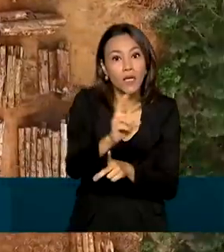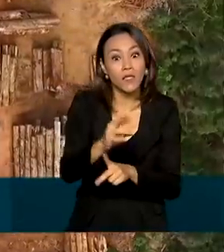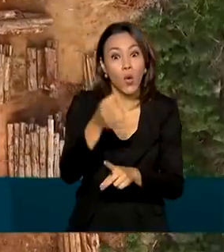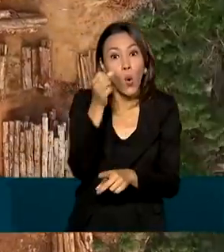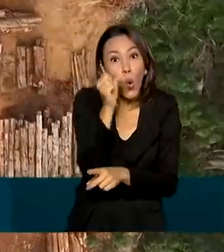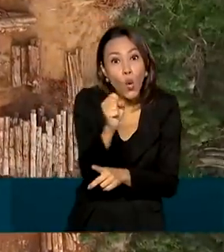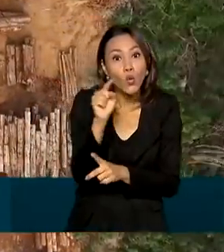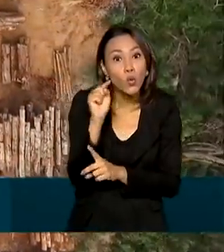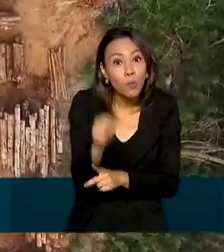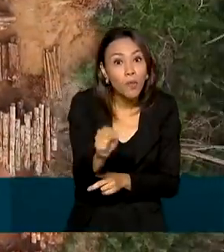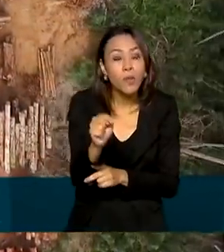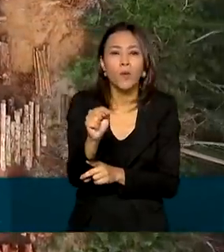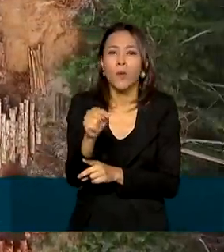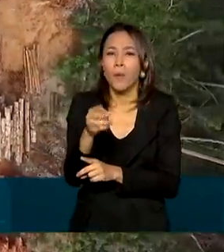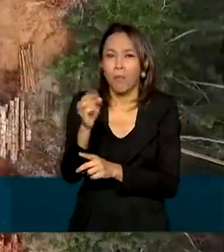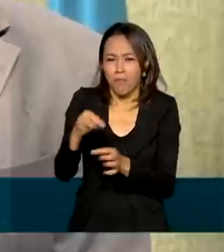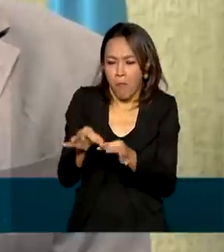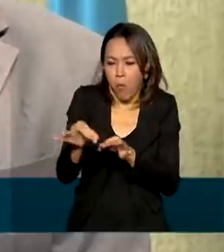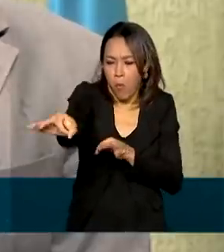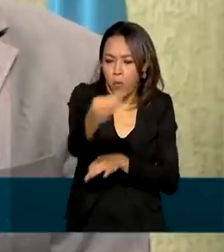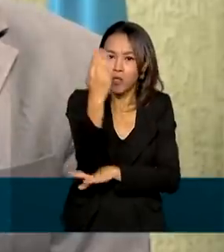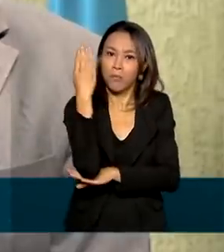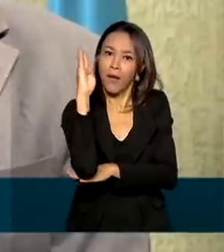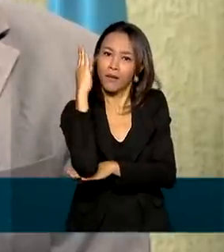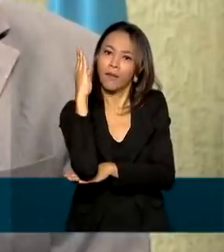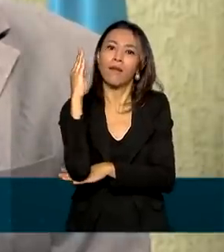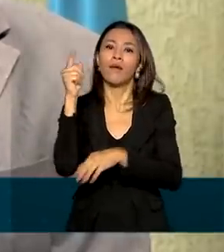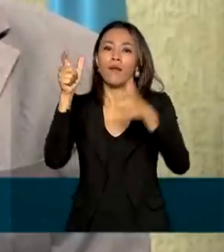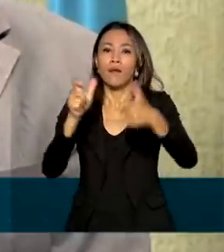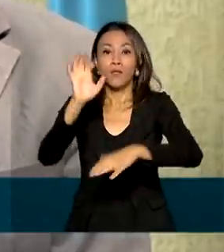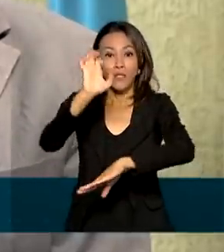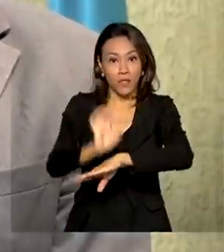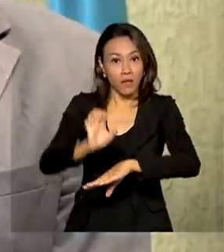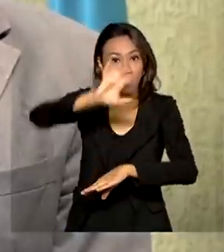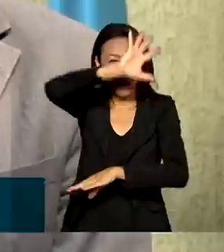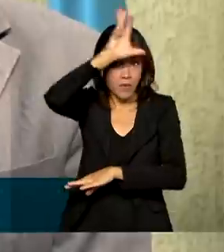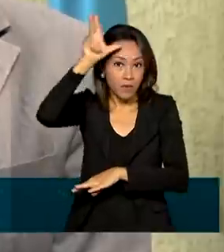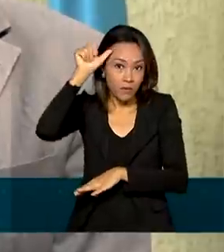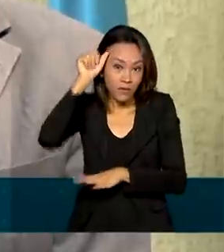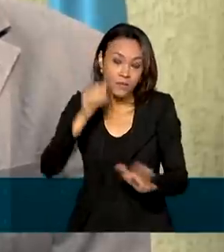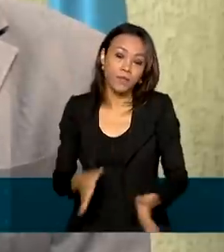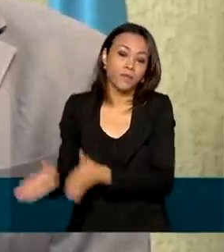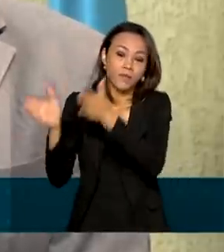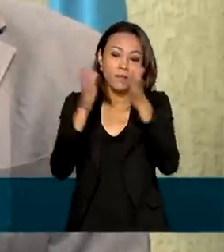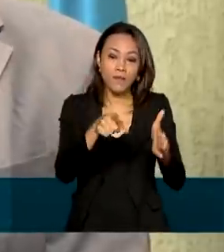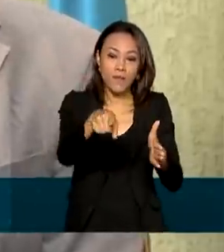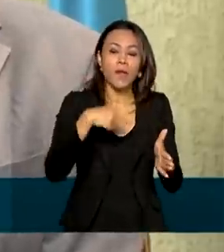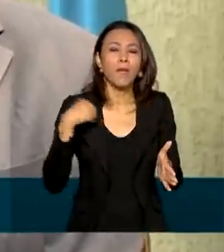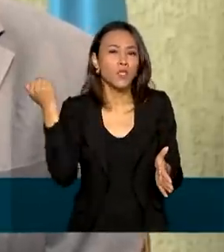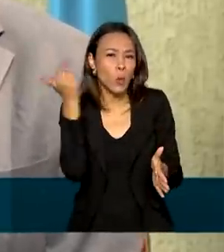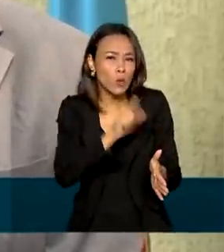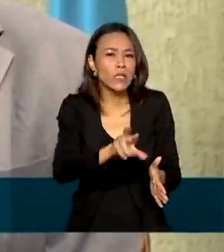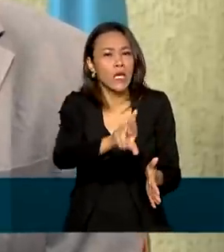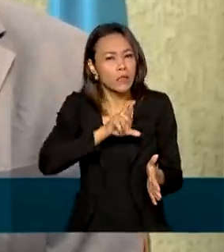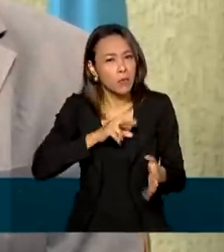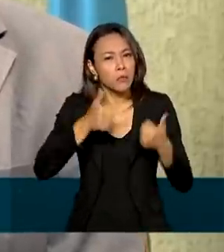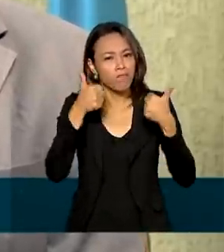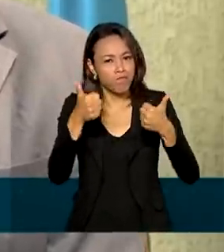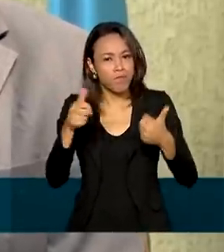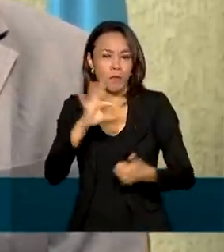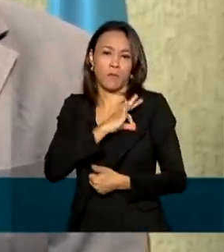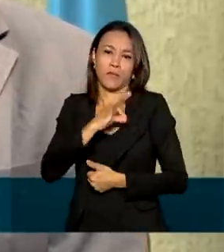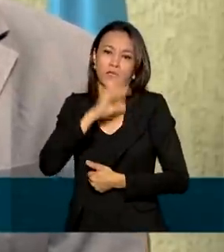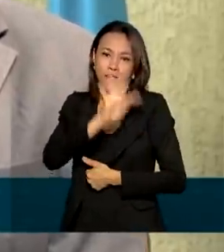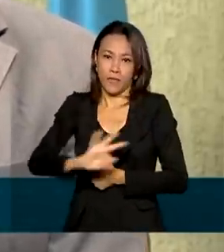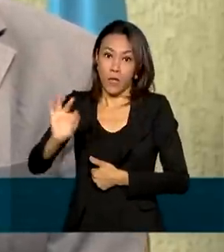mil metros cúbicos de madeira no Amazonas. Esperamos, com isso, obter incríveis resultados em todos os órgãos, como na Polícia Federal, que